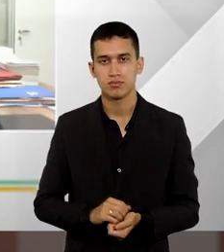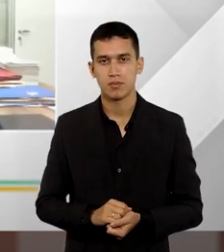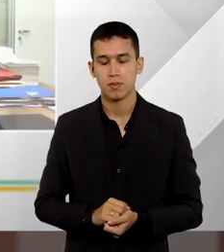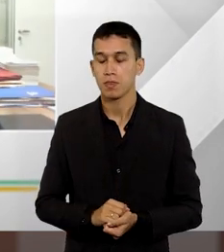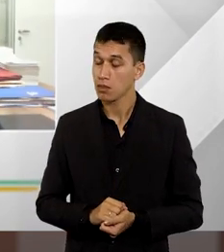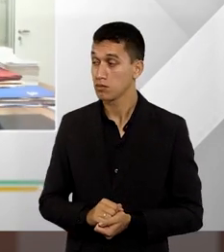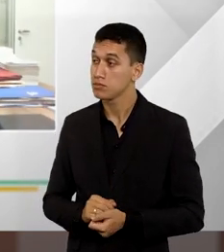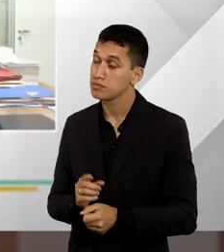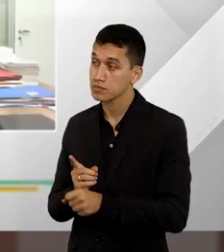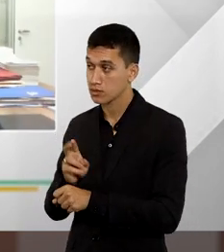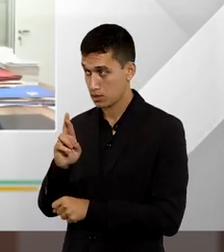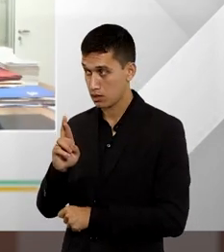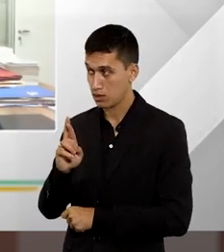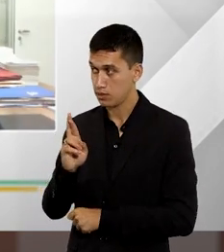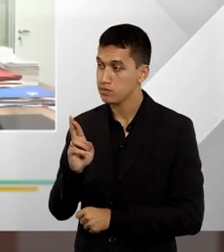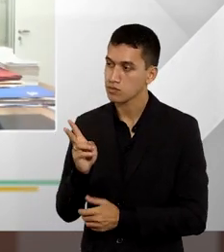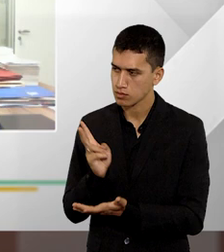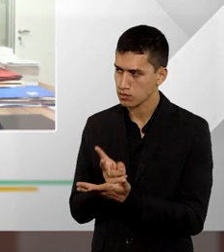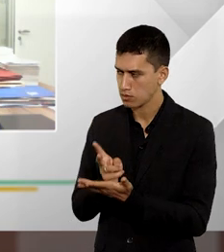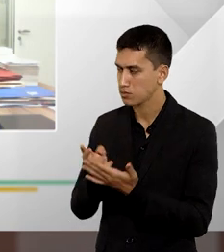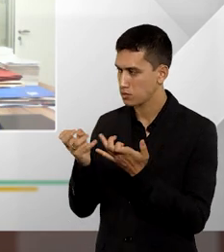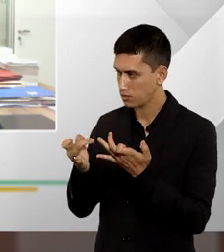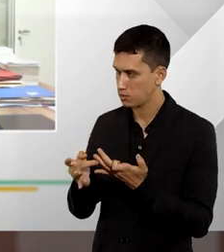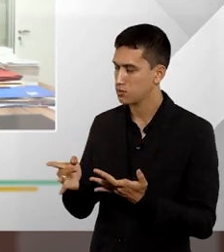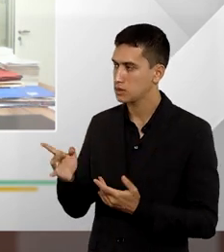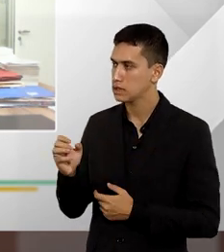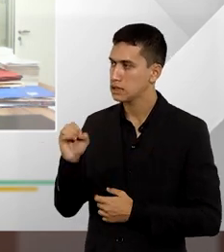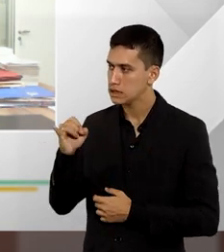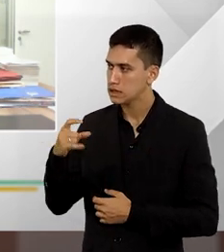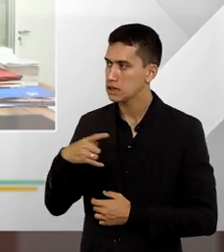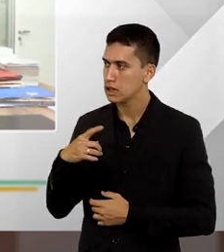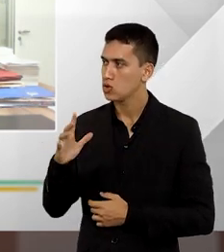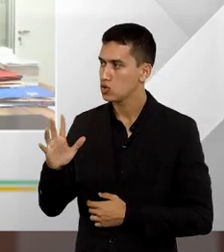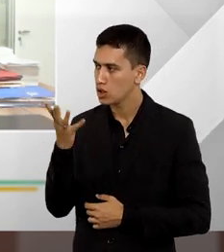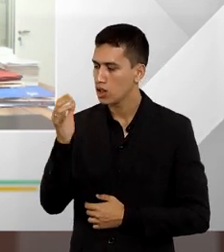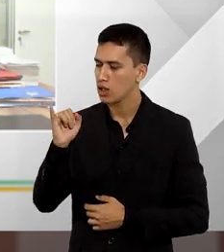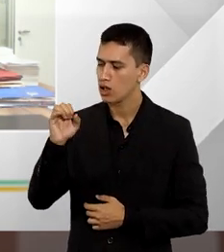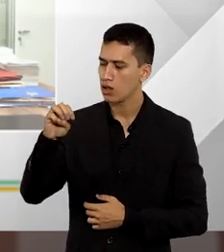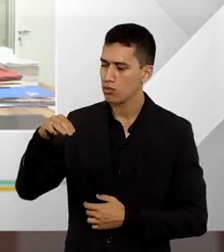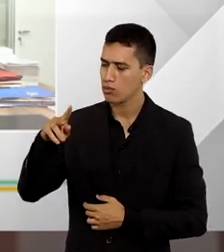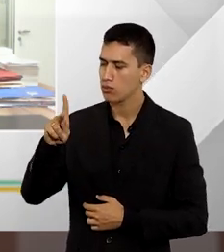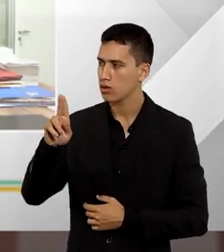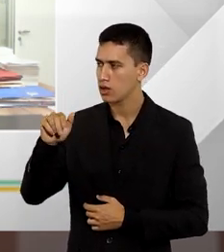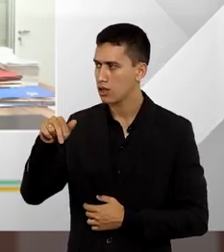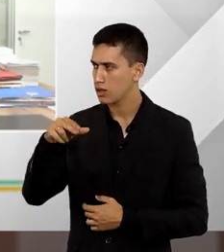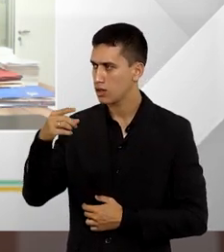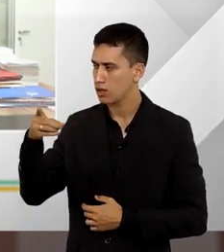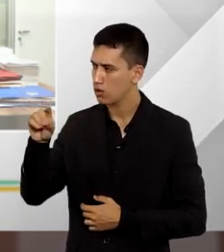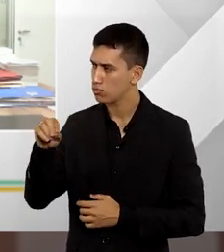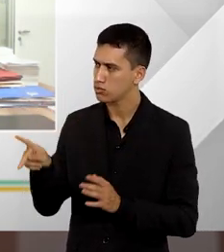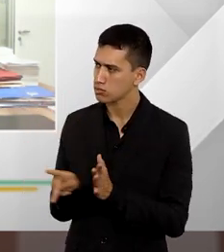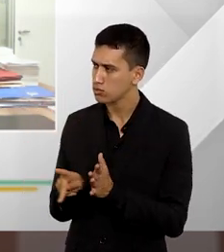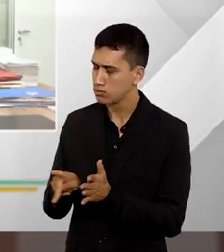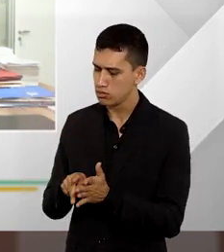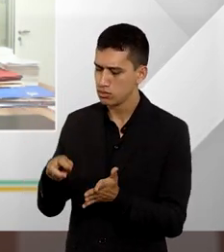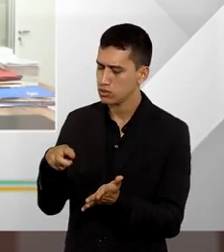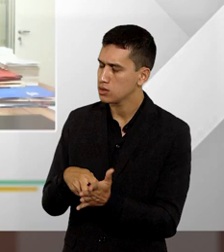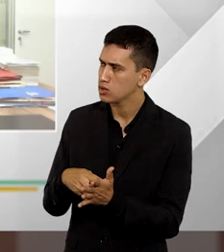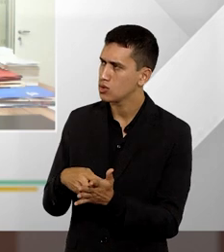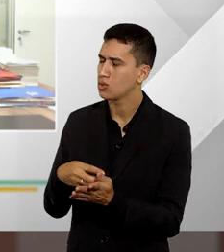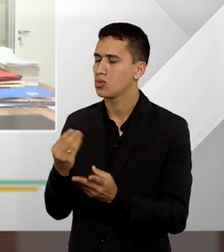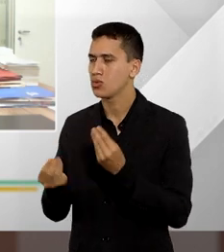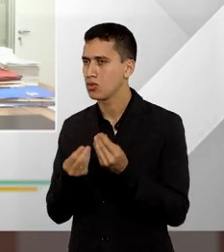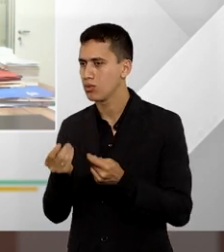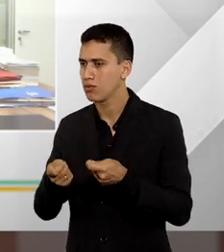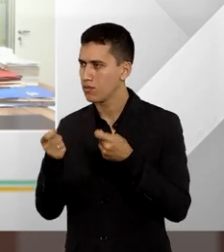Doutor Sérgio, ainda com relação a esse ponto sobre o que a gente está mencionando agora, se houver a impugnação ao cumprimento de sentença ou execução, como é